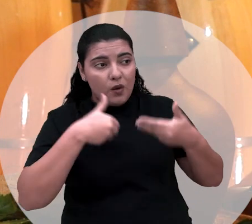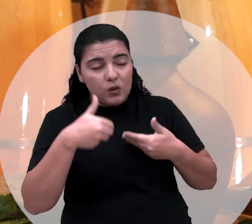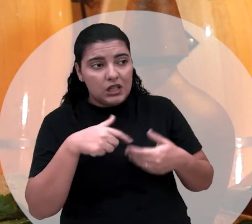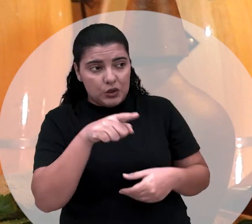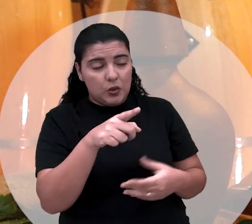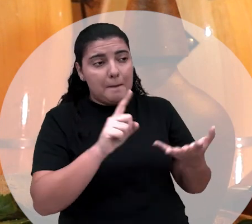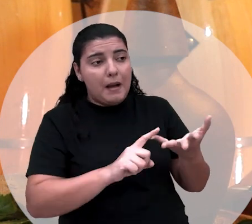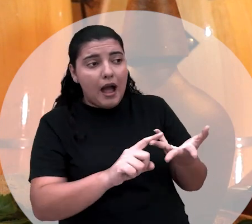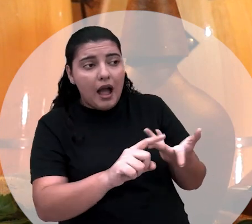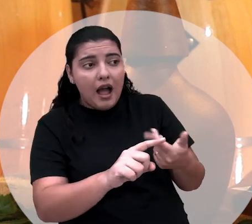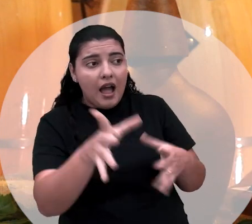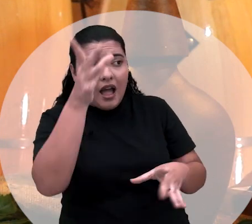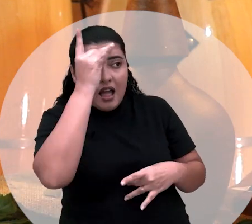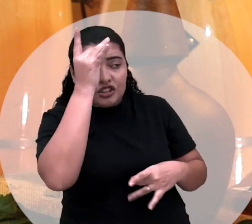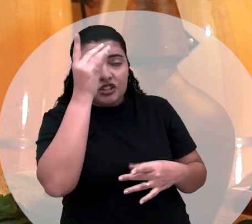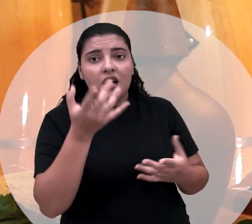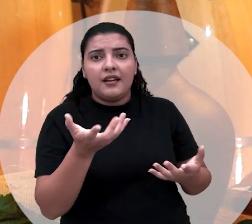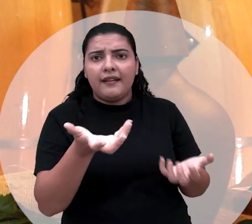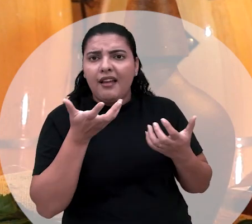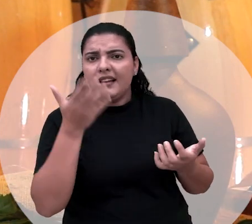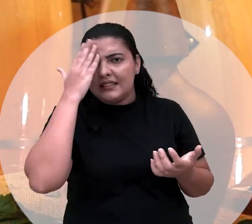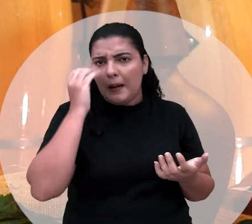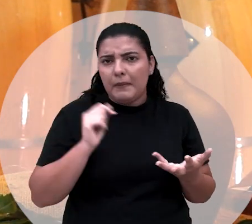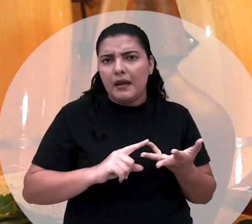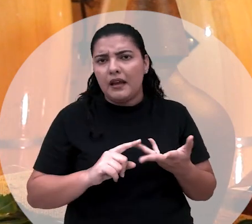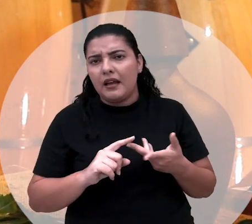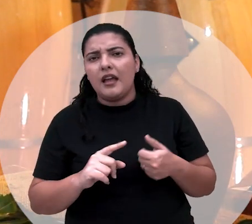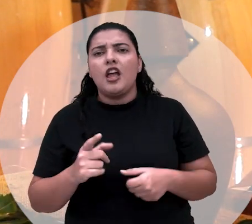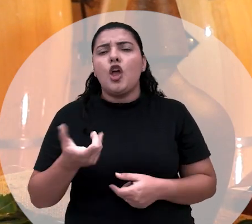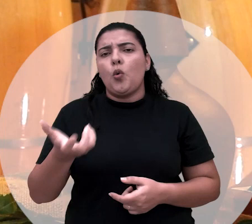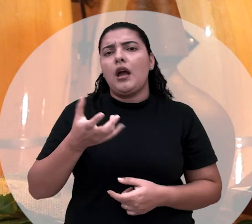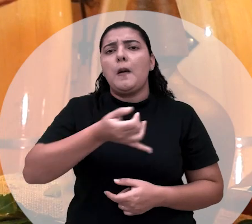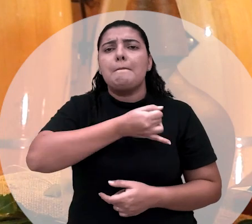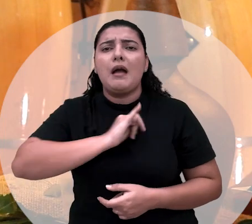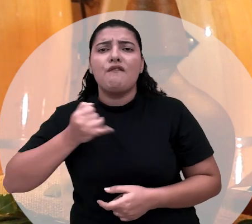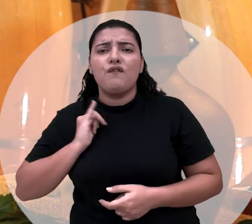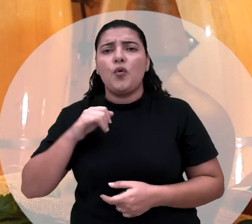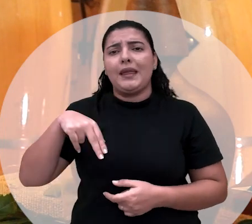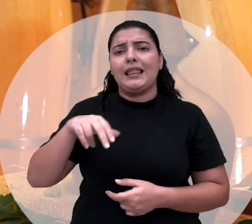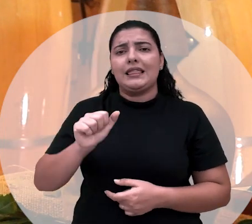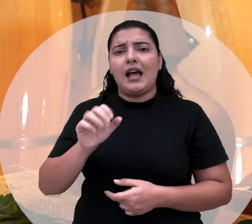você vai falar com a entidade desse eu quero um perfume da natura.